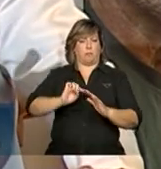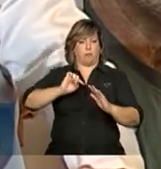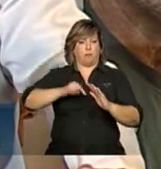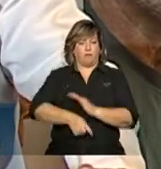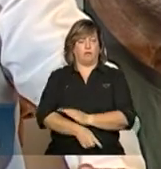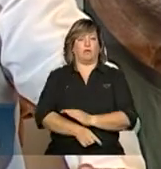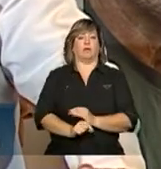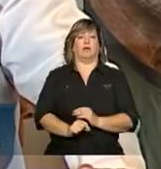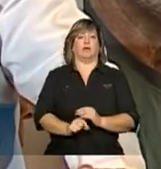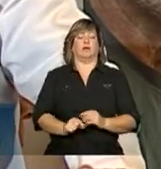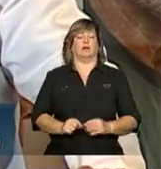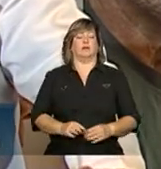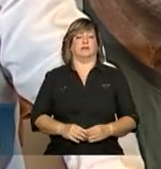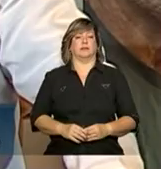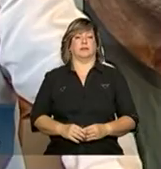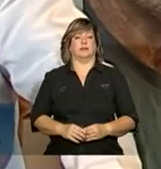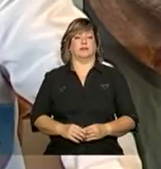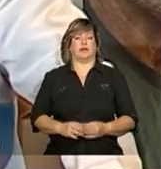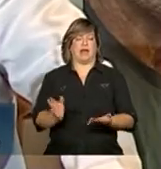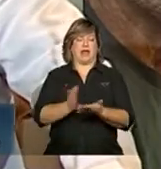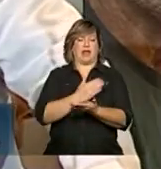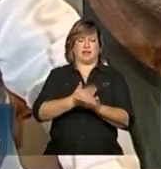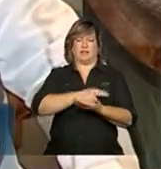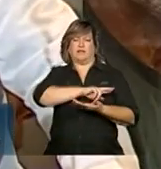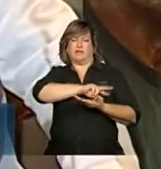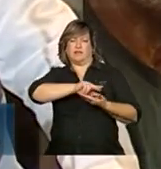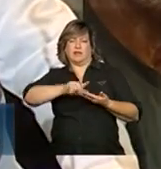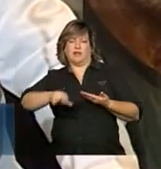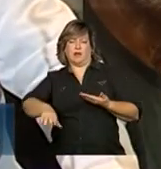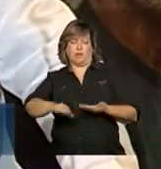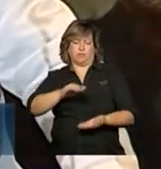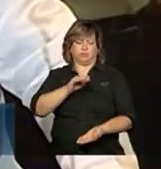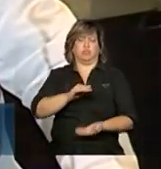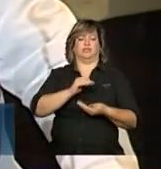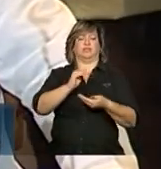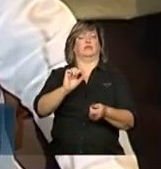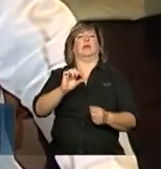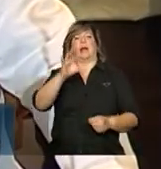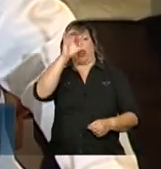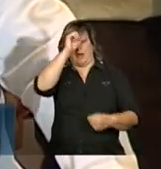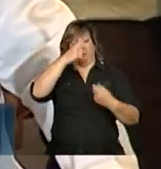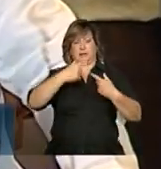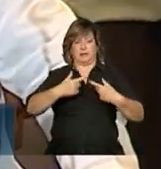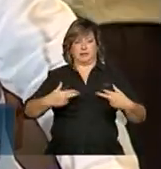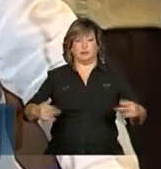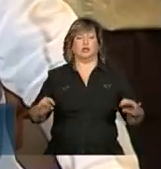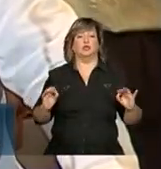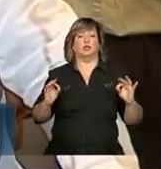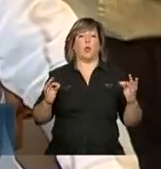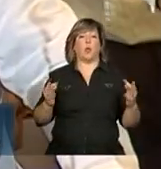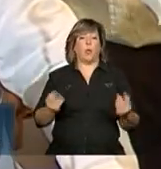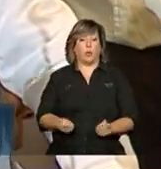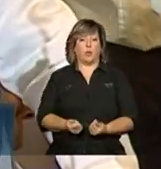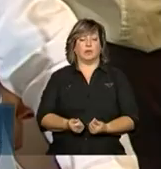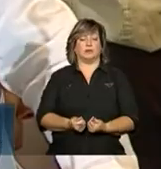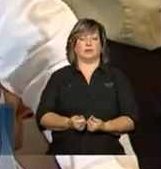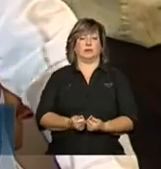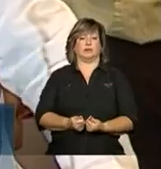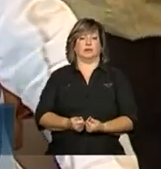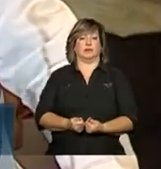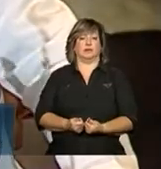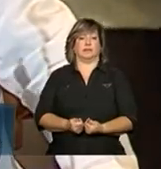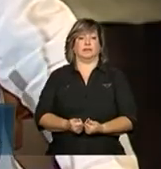todos os cadernos de atenção básica do Ministério da Saúde, com toda a